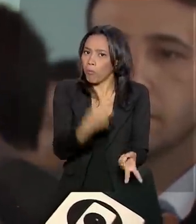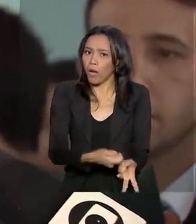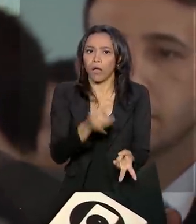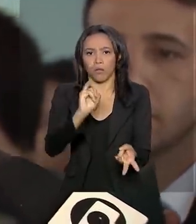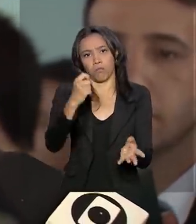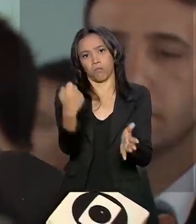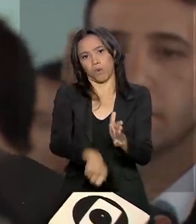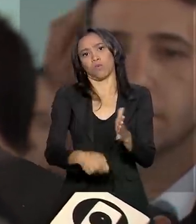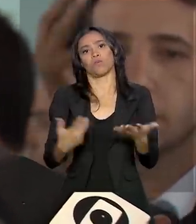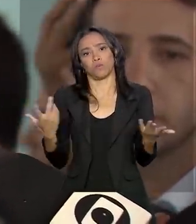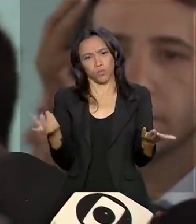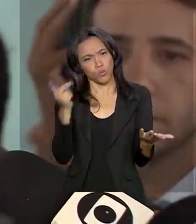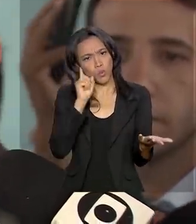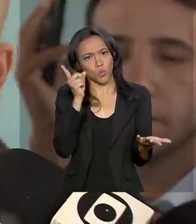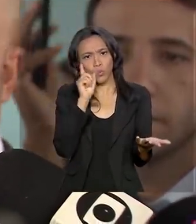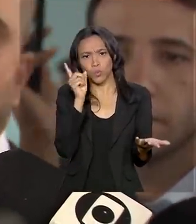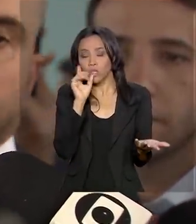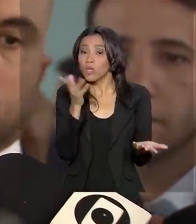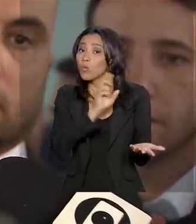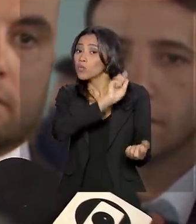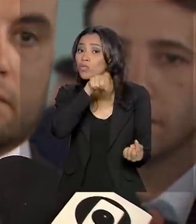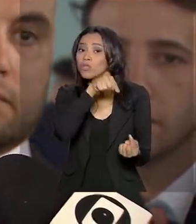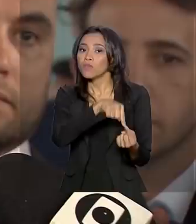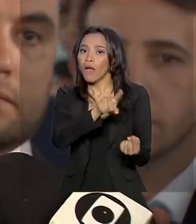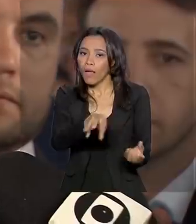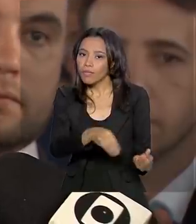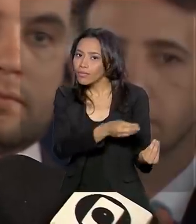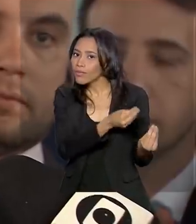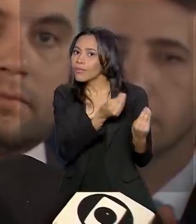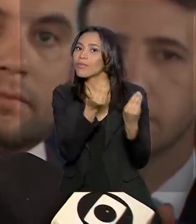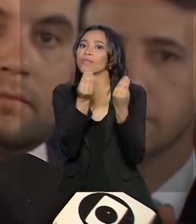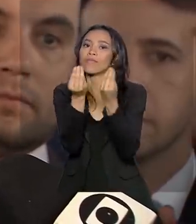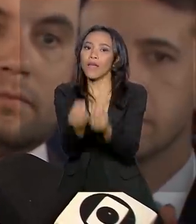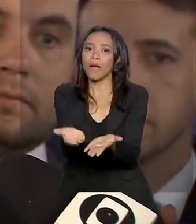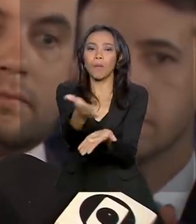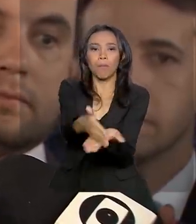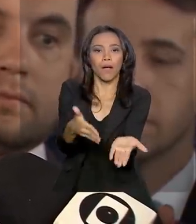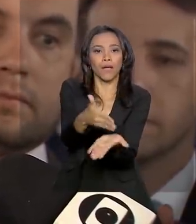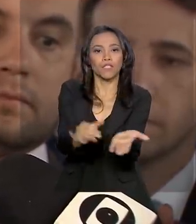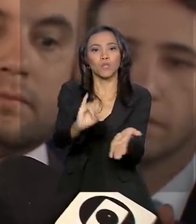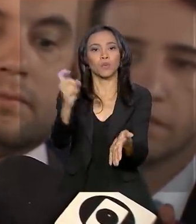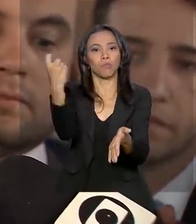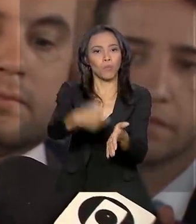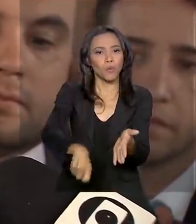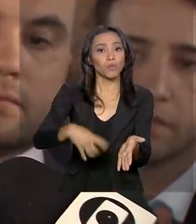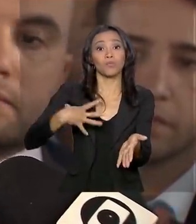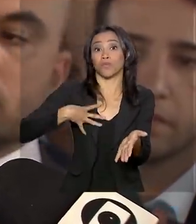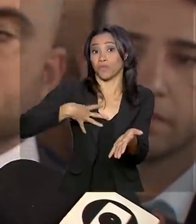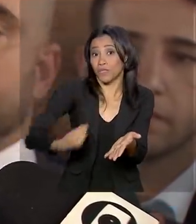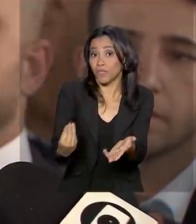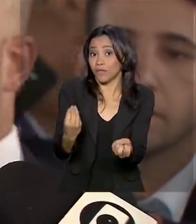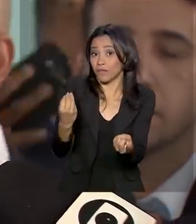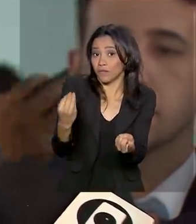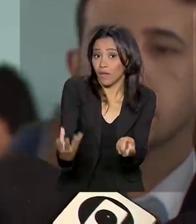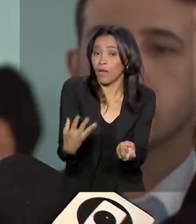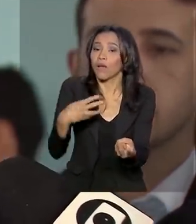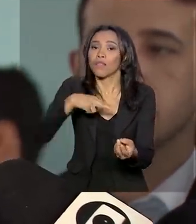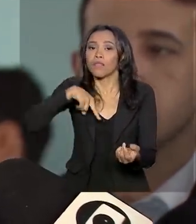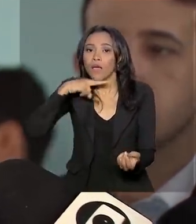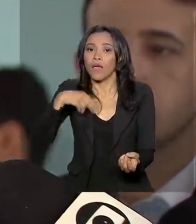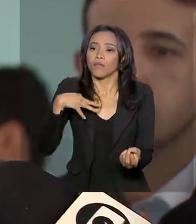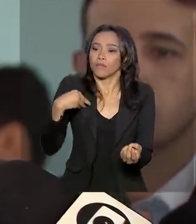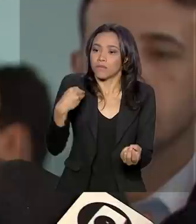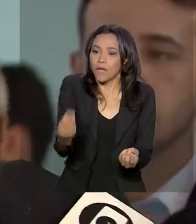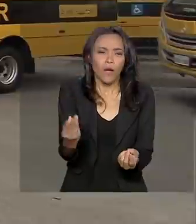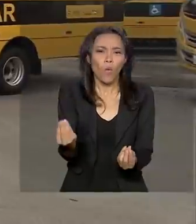cidadão paga imposto. O objetivo é devolver uma parte desse imposto para os filhos, para os netos, na